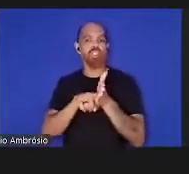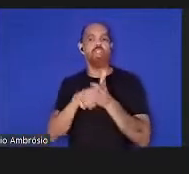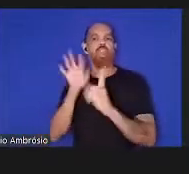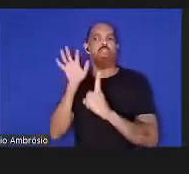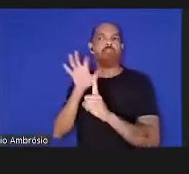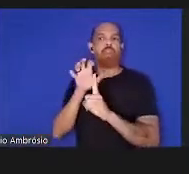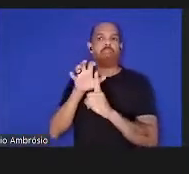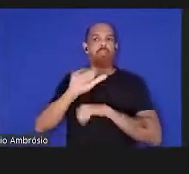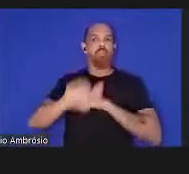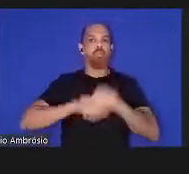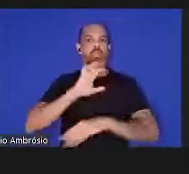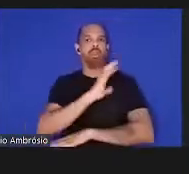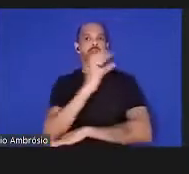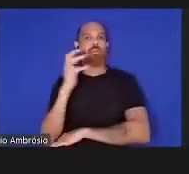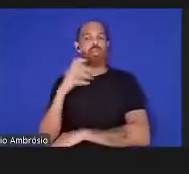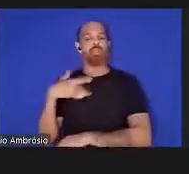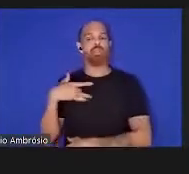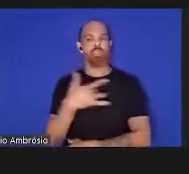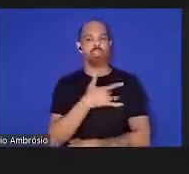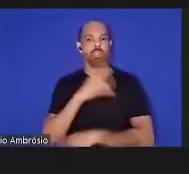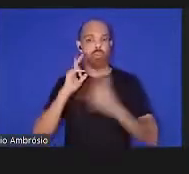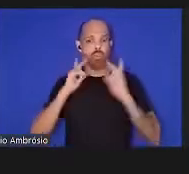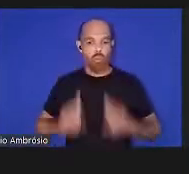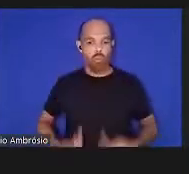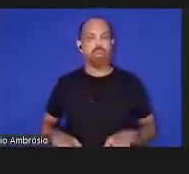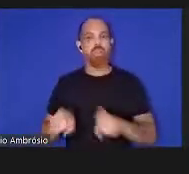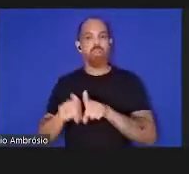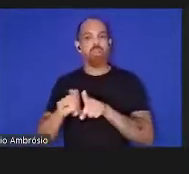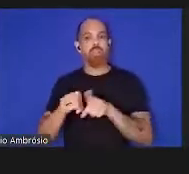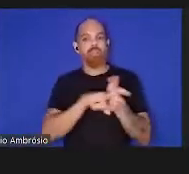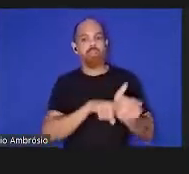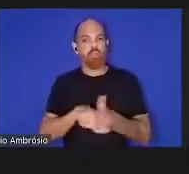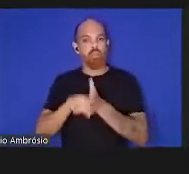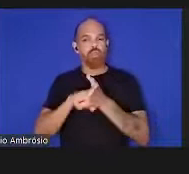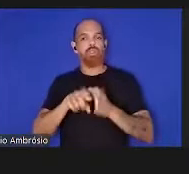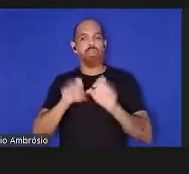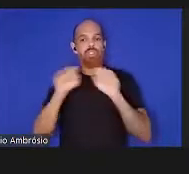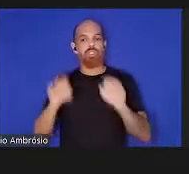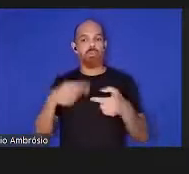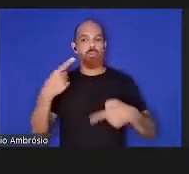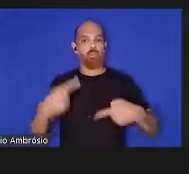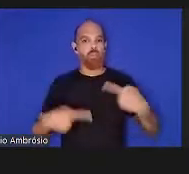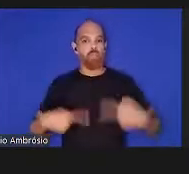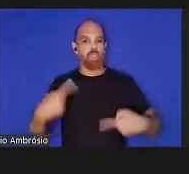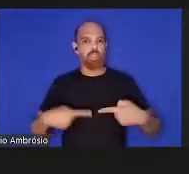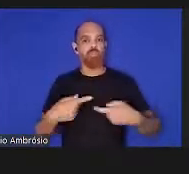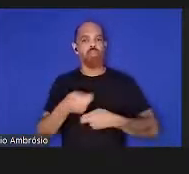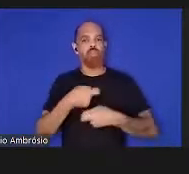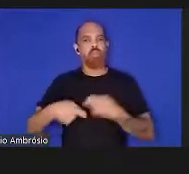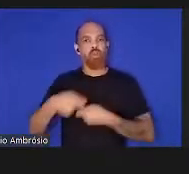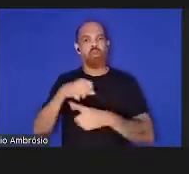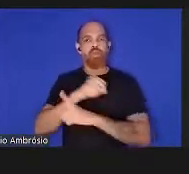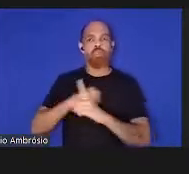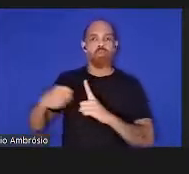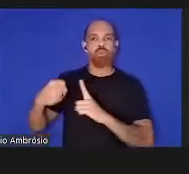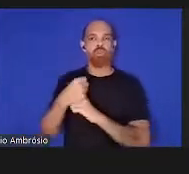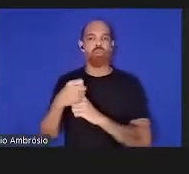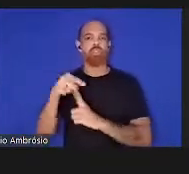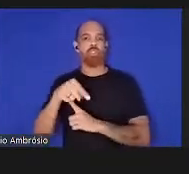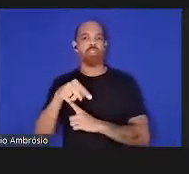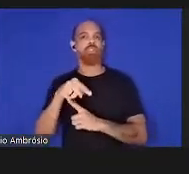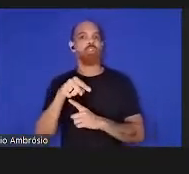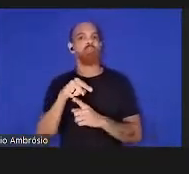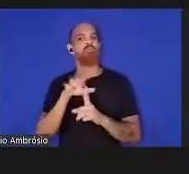ambientais na saúde humana mas também estudar os sistemas políticos económicos e sociais que regem esses efeitos a